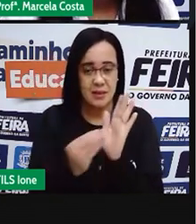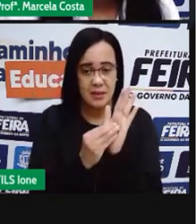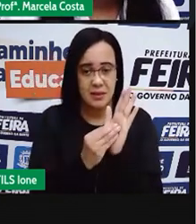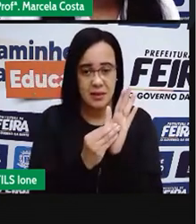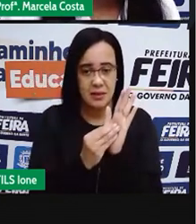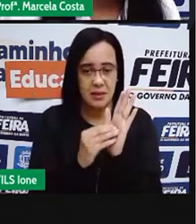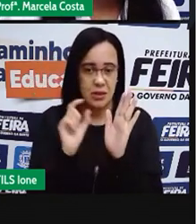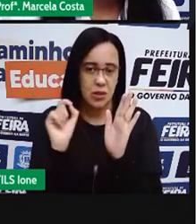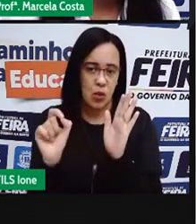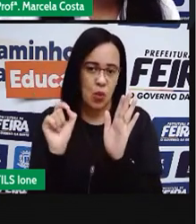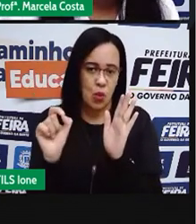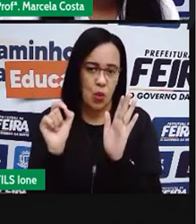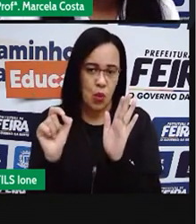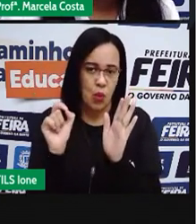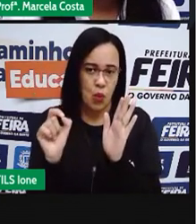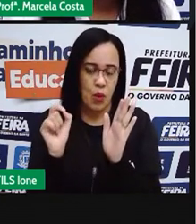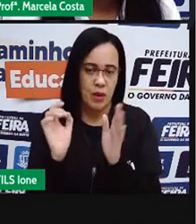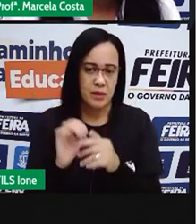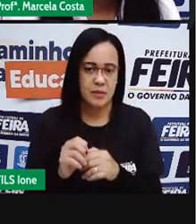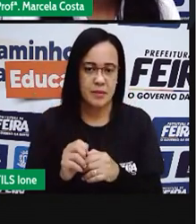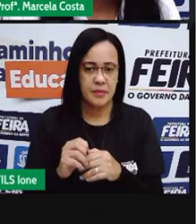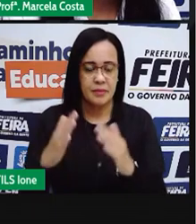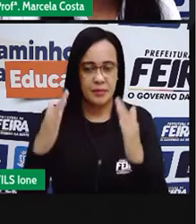a igreja...